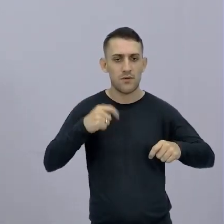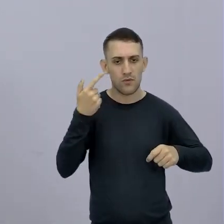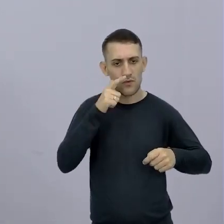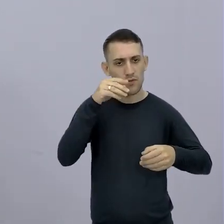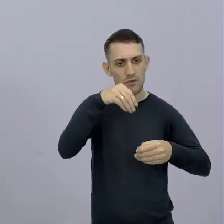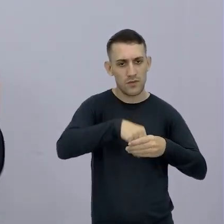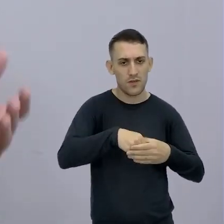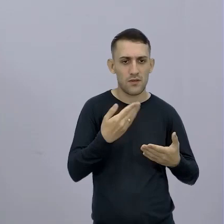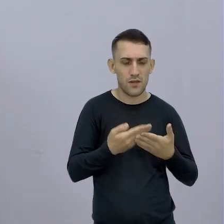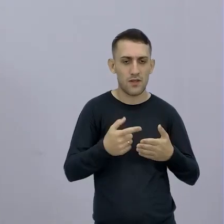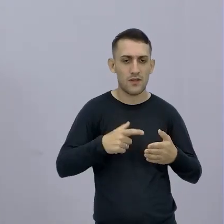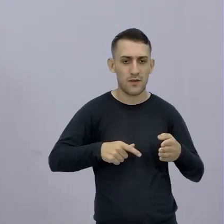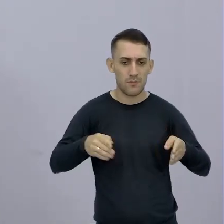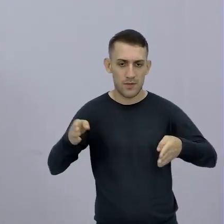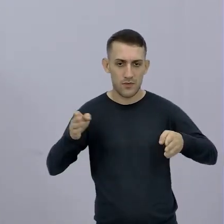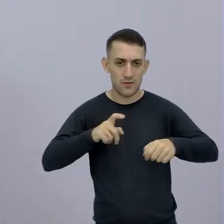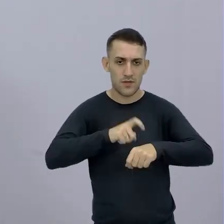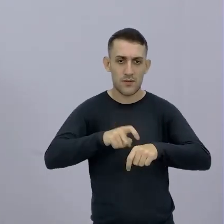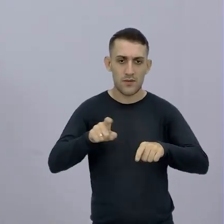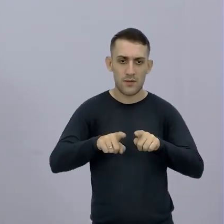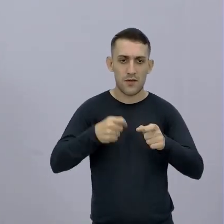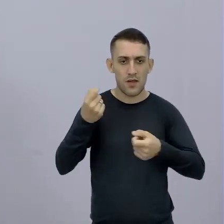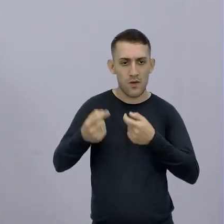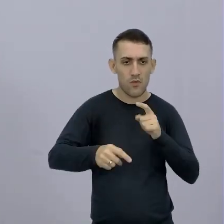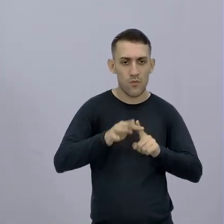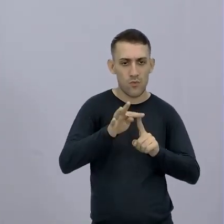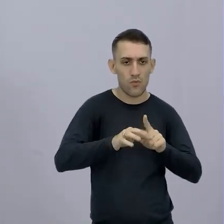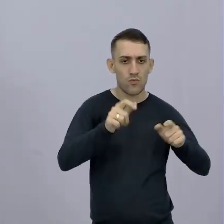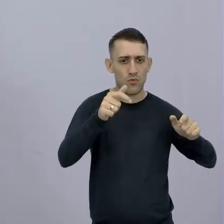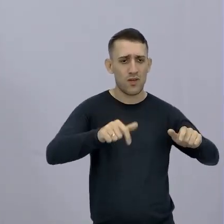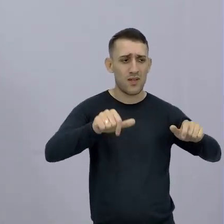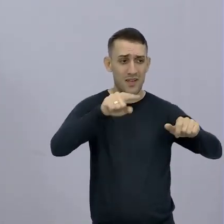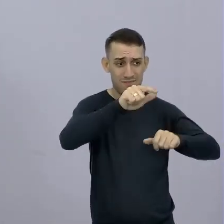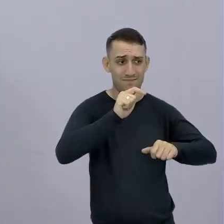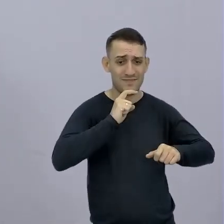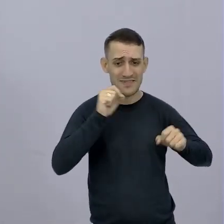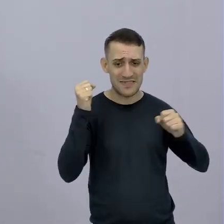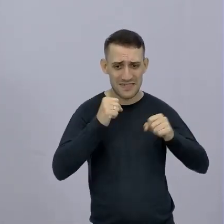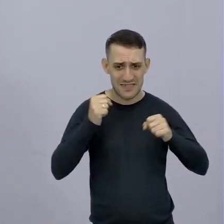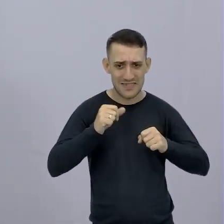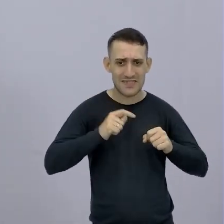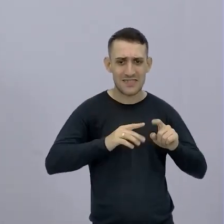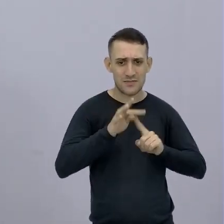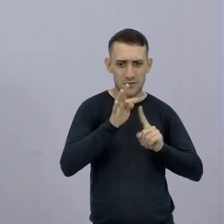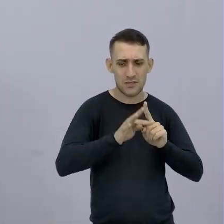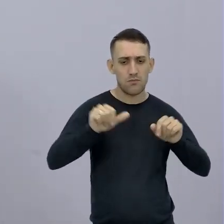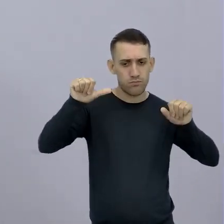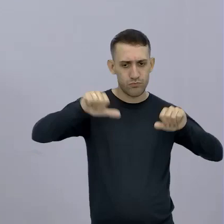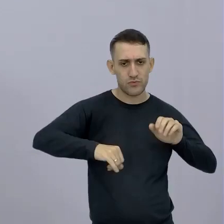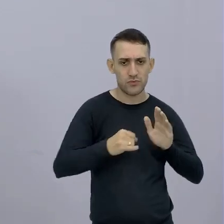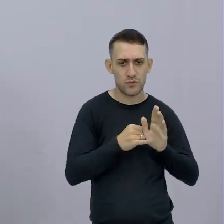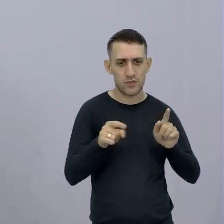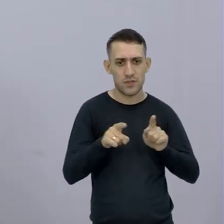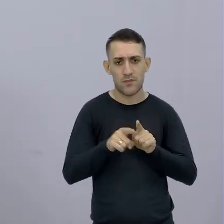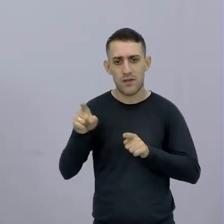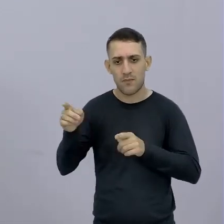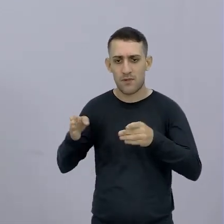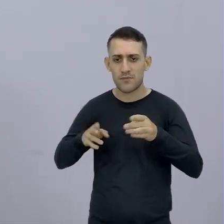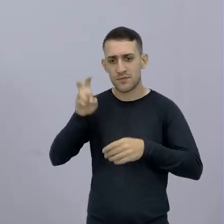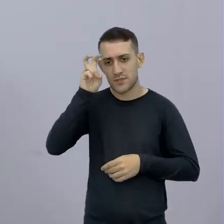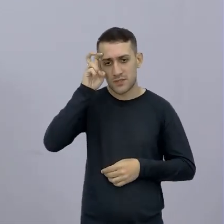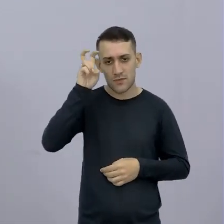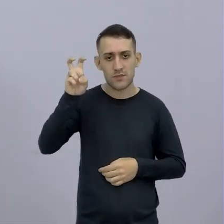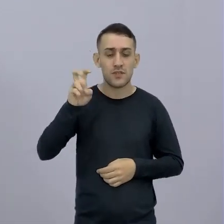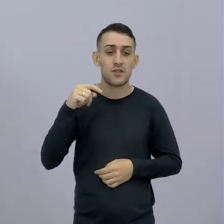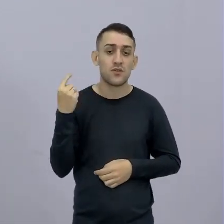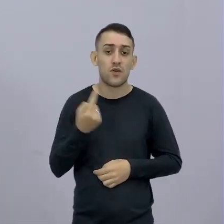Mas um período de tempo E algumas temperaturas Em um lugar extremo Então era um lugar muito frio Então temperaturas muito negativas E o período de tempo Eu peguei cinco dias